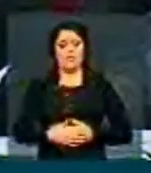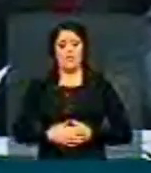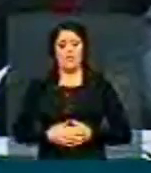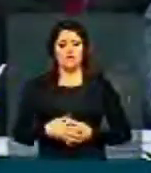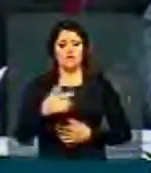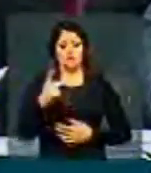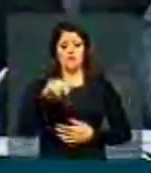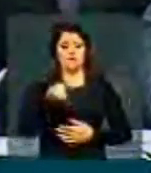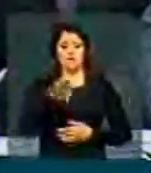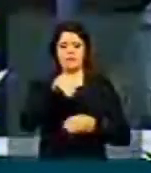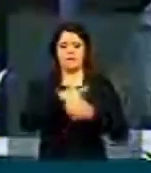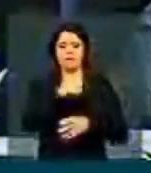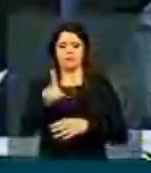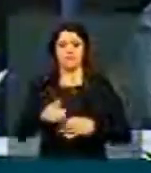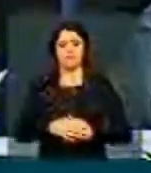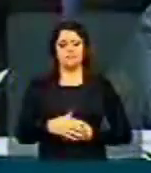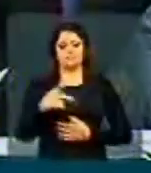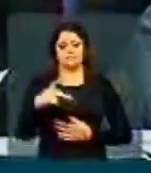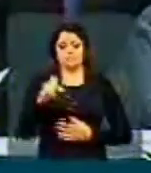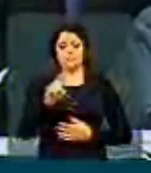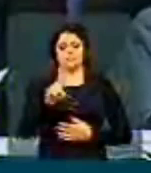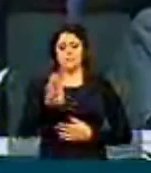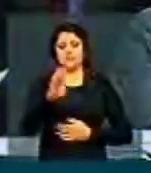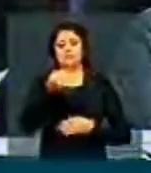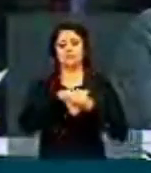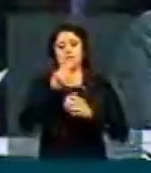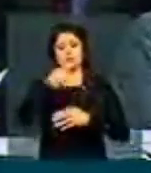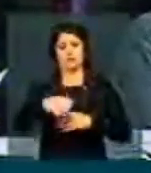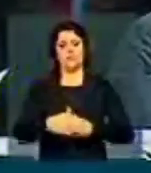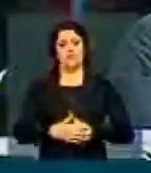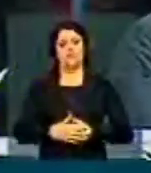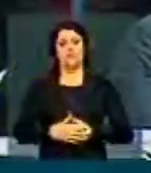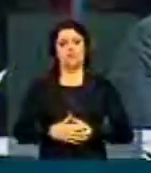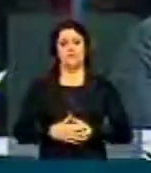PMDB vota não, senhor presidente. PSDB? Vota sim, senhor presidente.